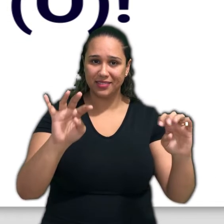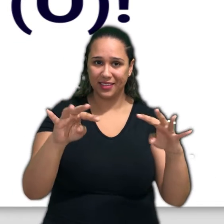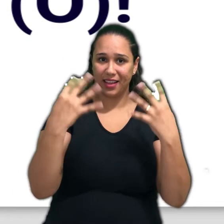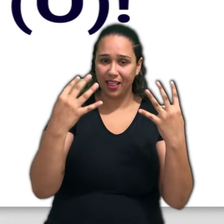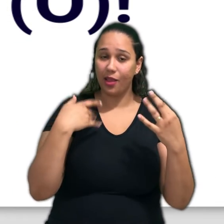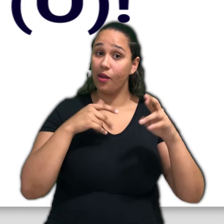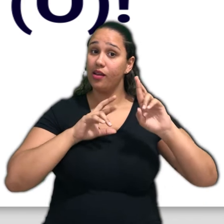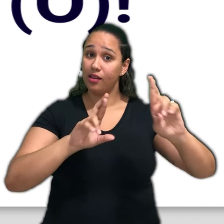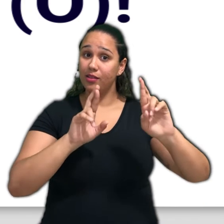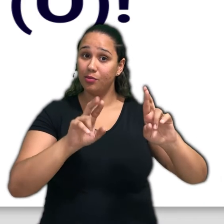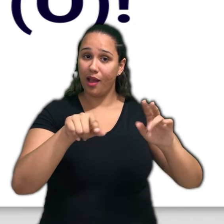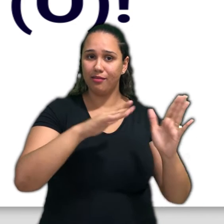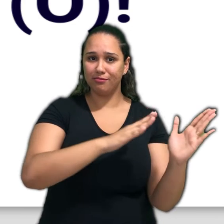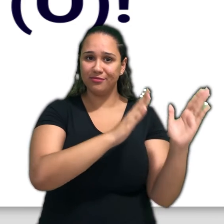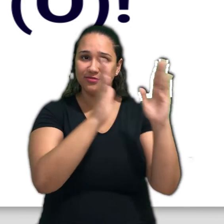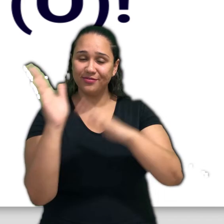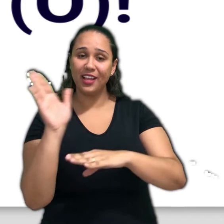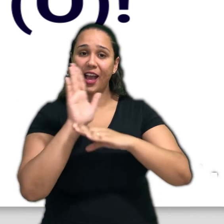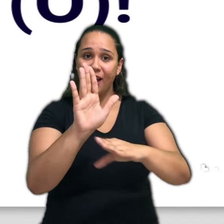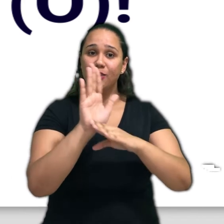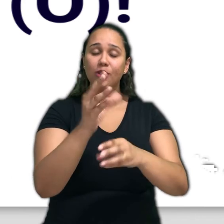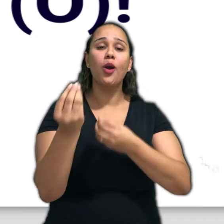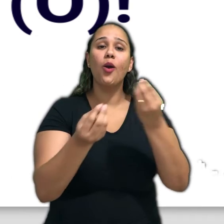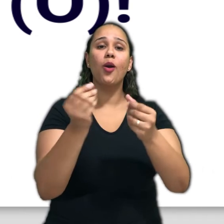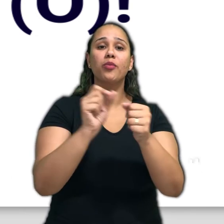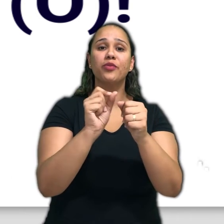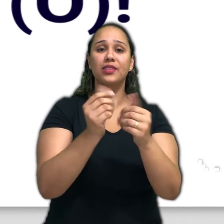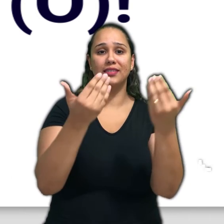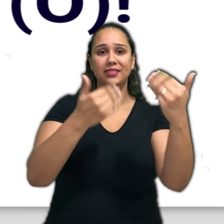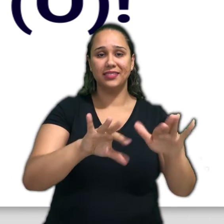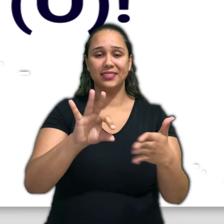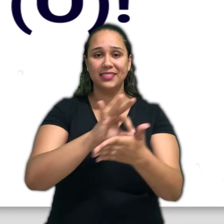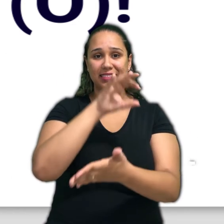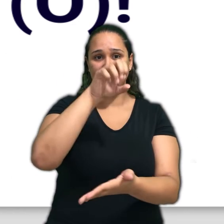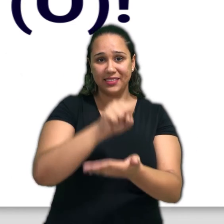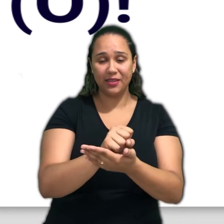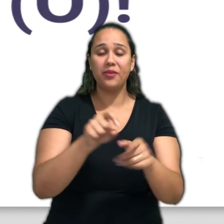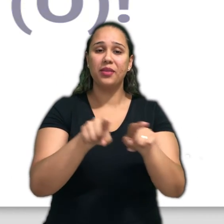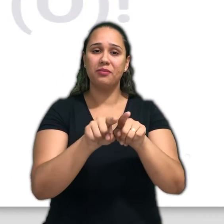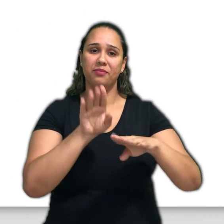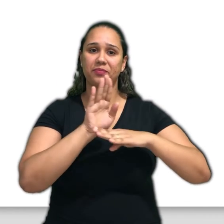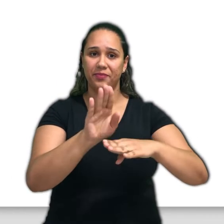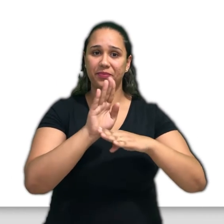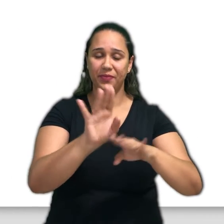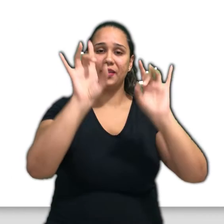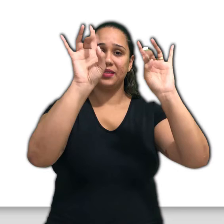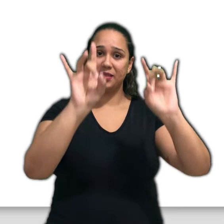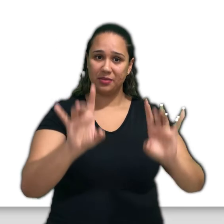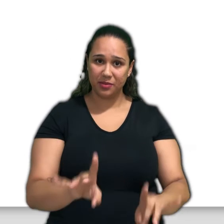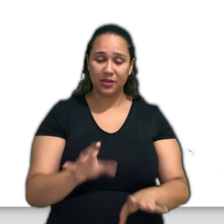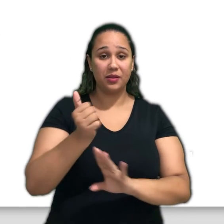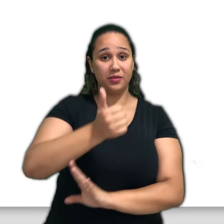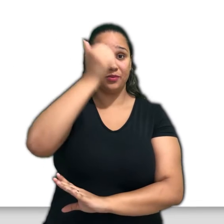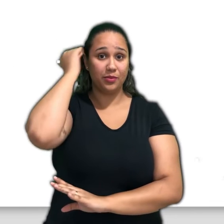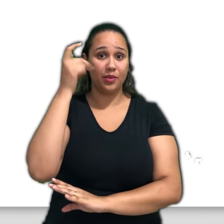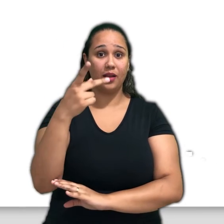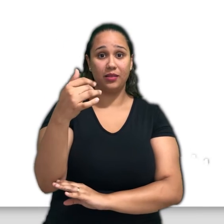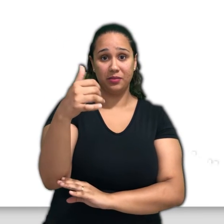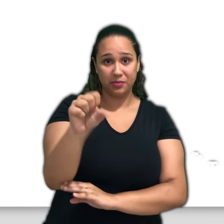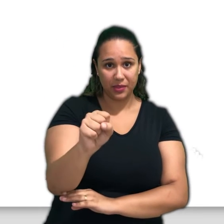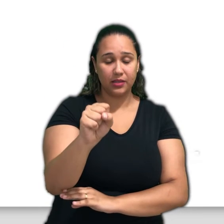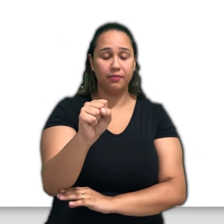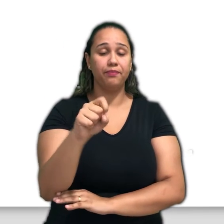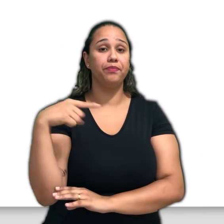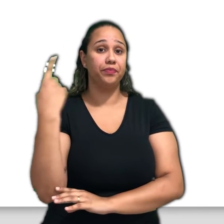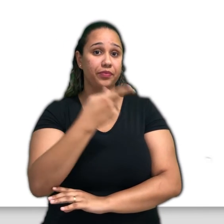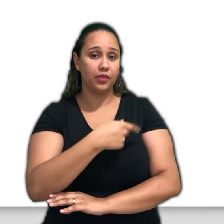como realizar a inscrição e solicitação do atendimento específico do PAS e do vestibular da UEM. Estamos disponíveis para mais informações.